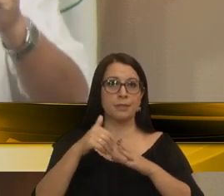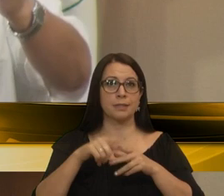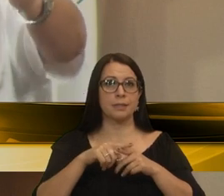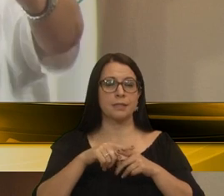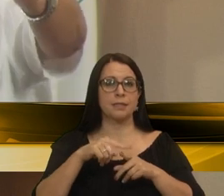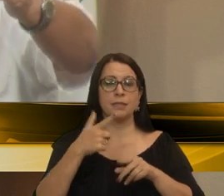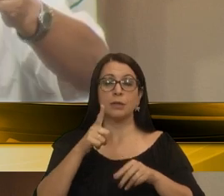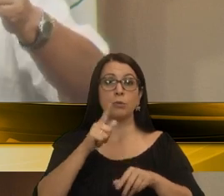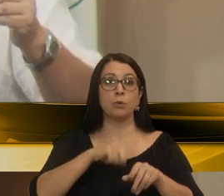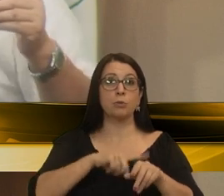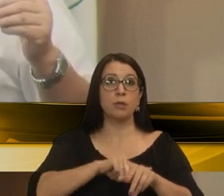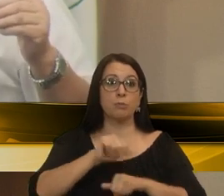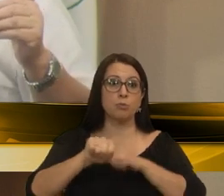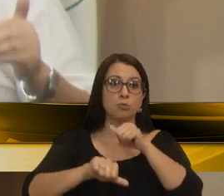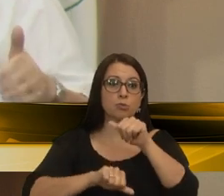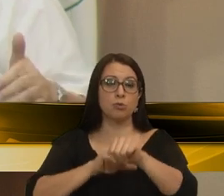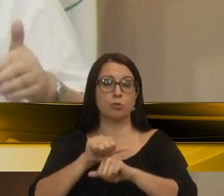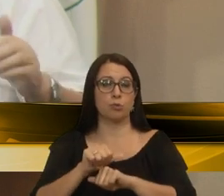transição,